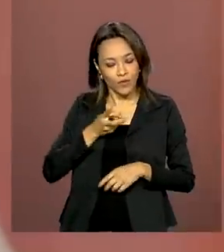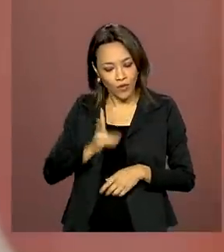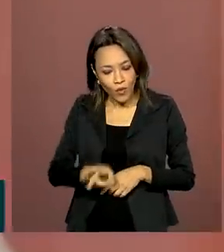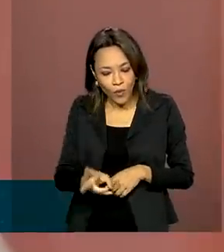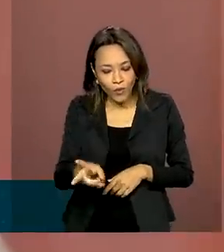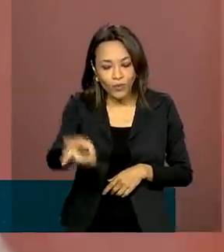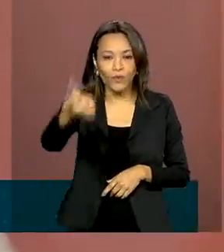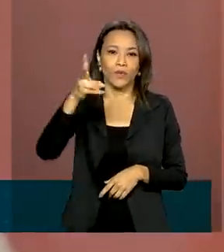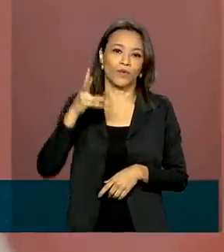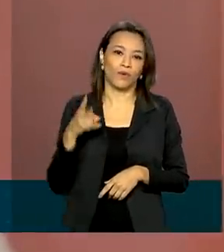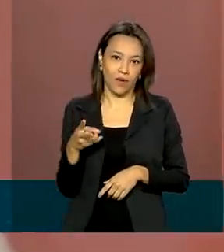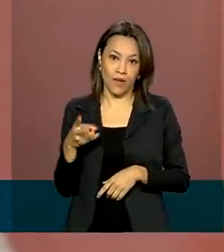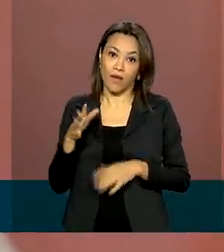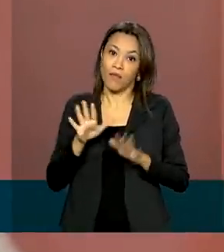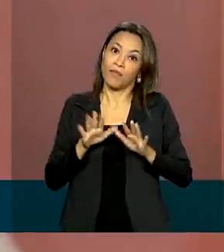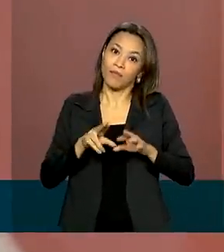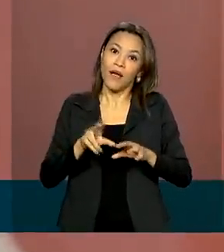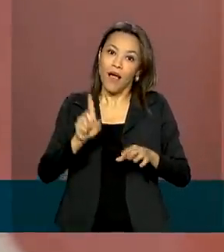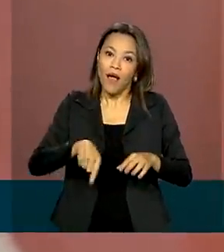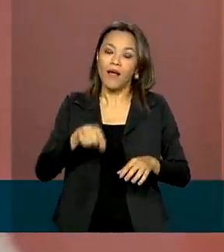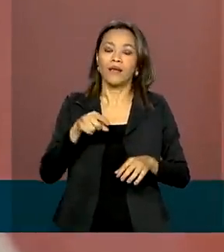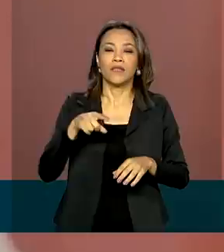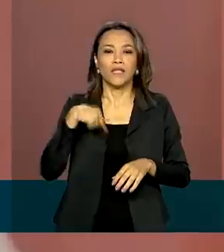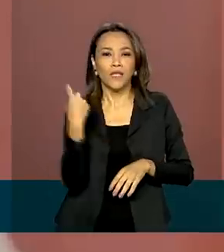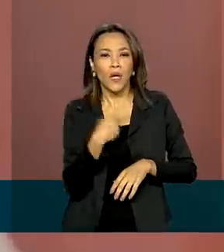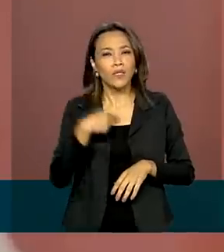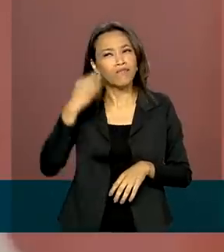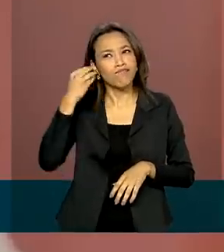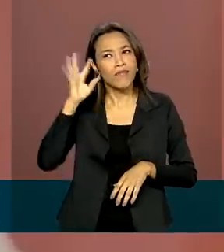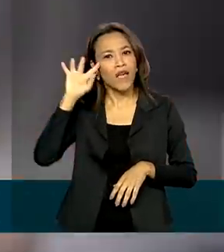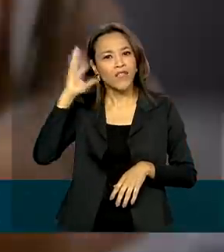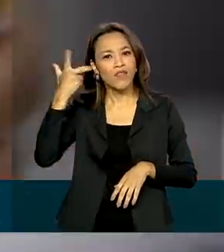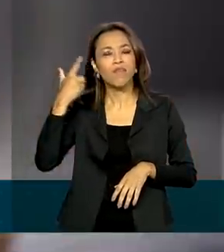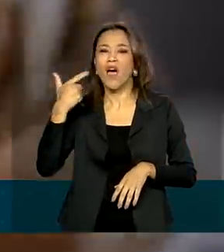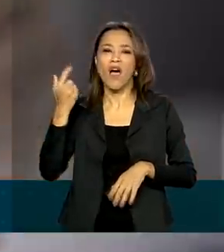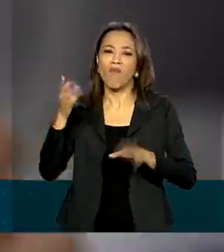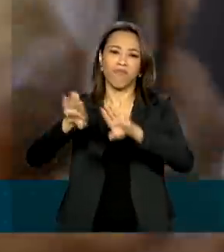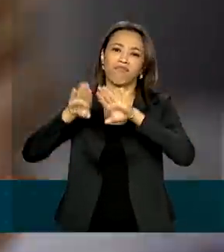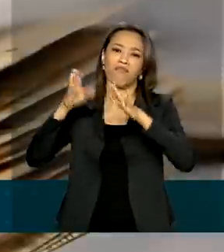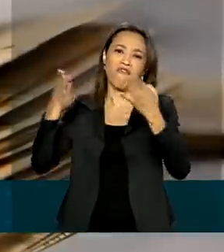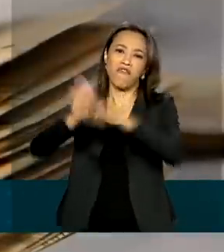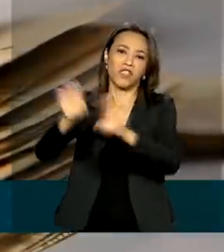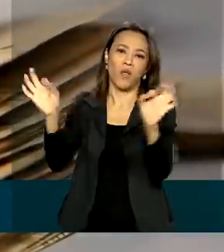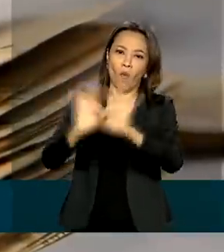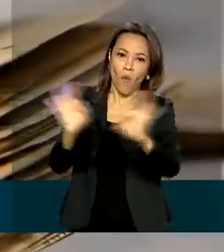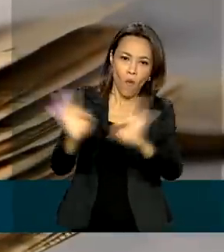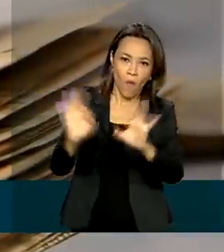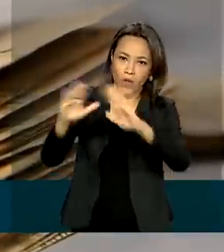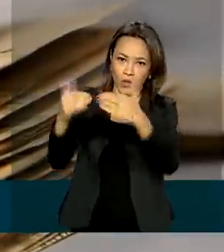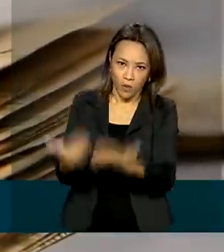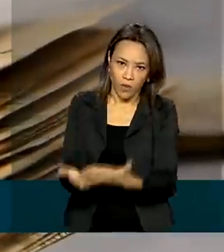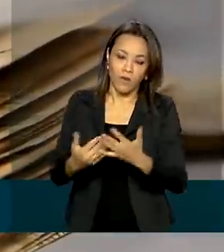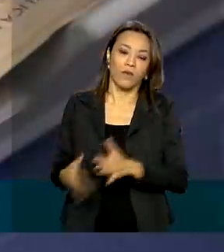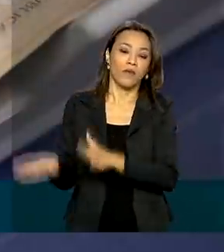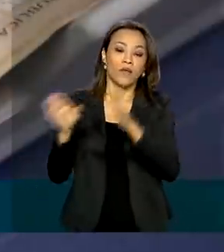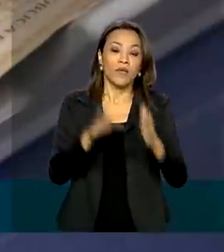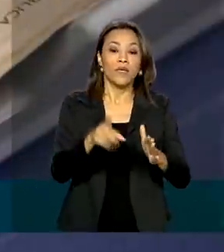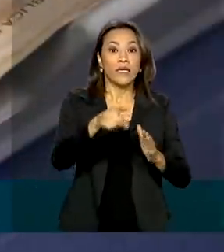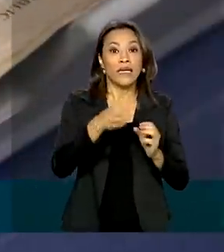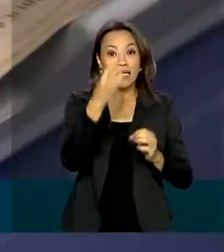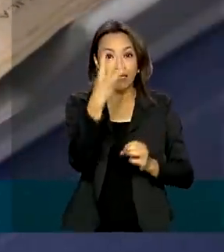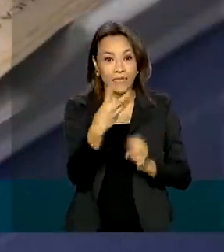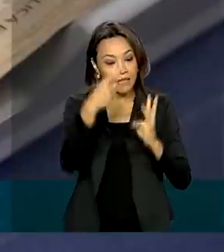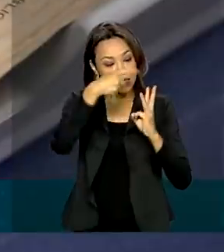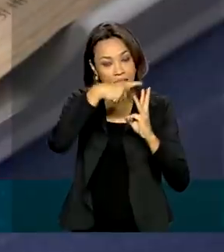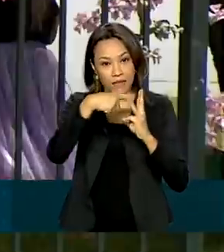com o nosso propósito. Foi daí que nós desistimos de fechar a escola. Além de assegurar um auxílio em três parcelas de